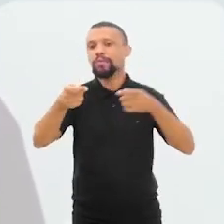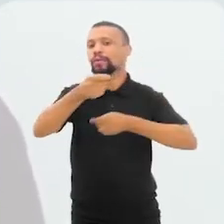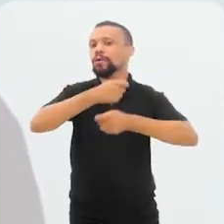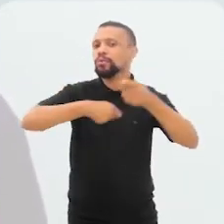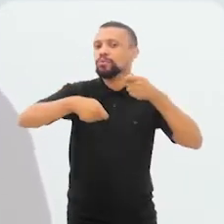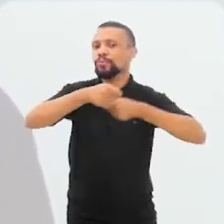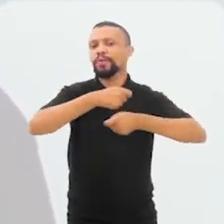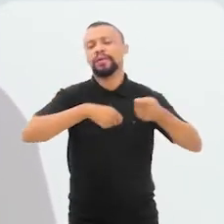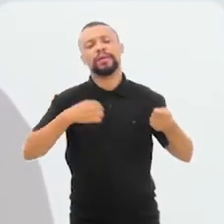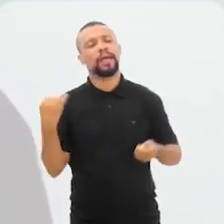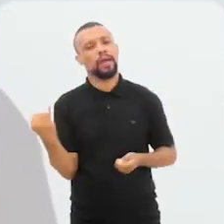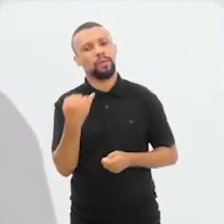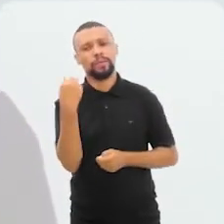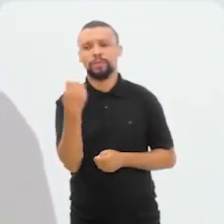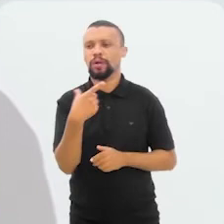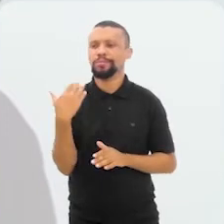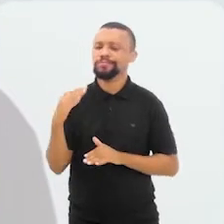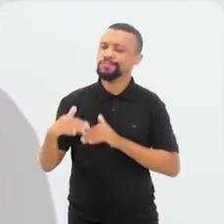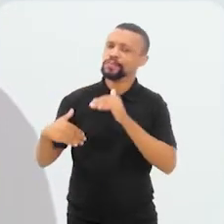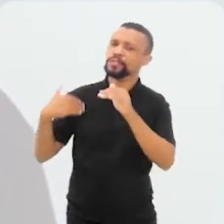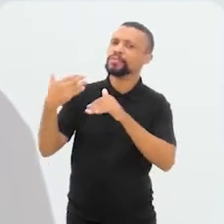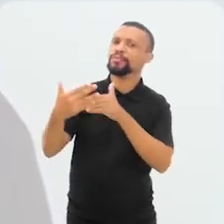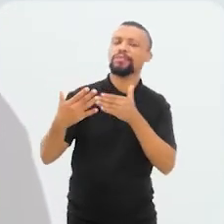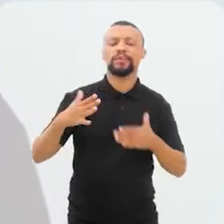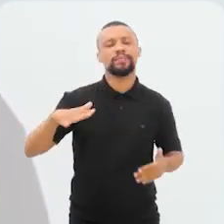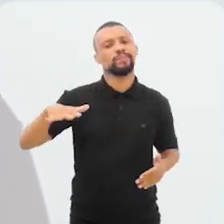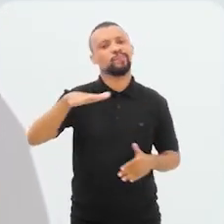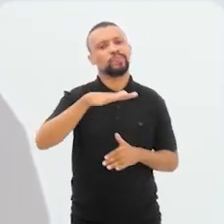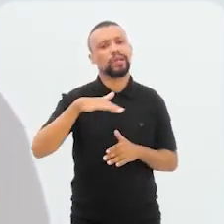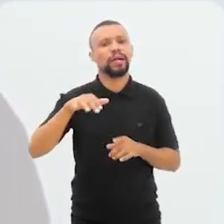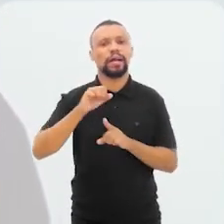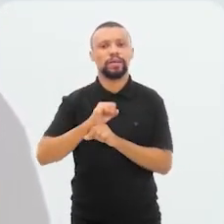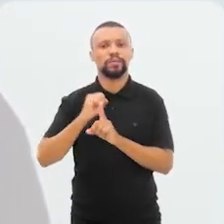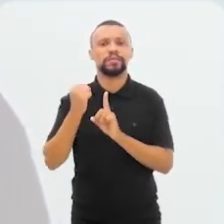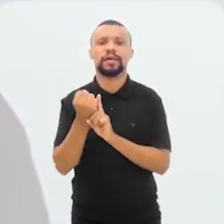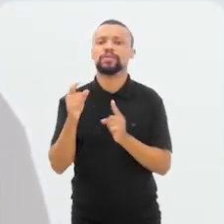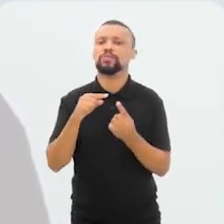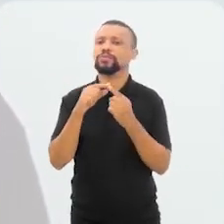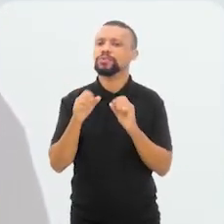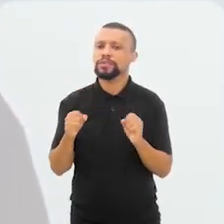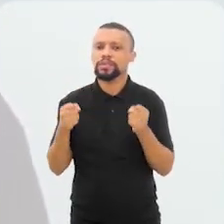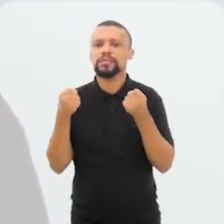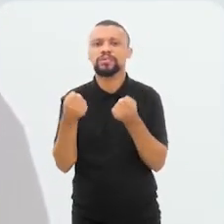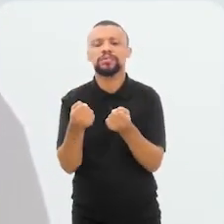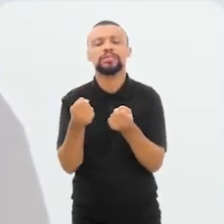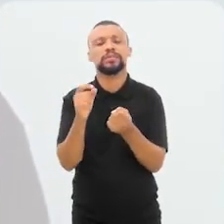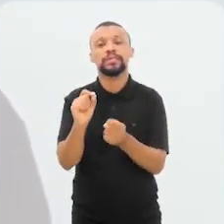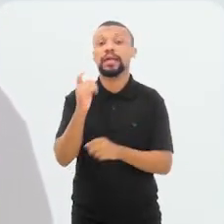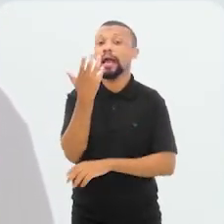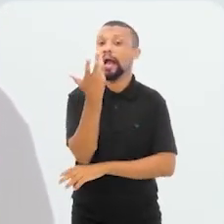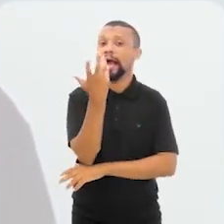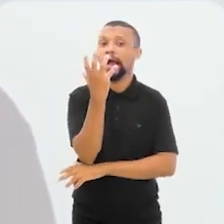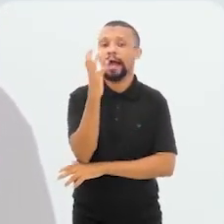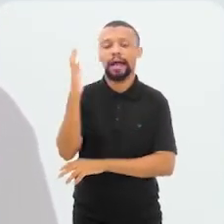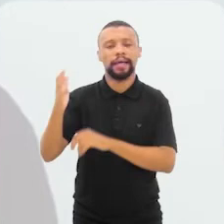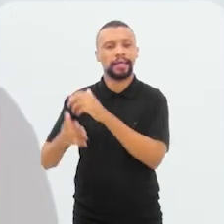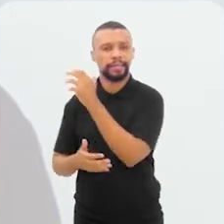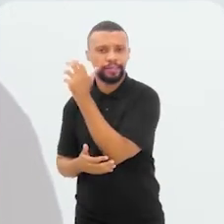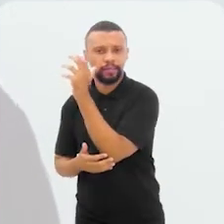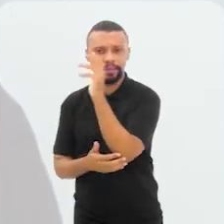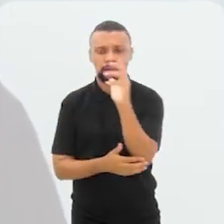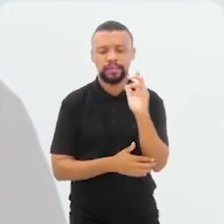que é muito importante para poder desenvolver a sociedade, garantir que a natureza possa